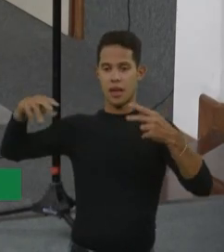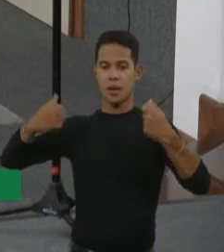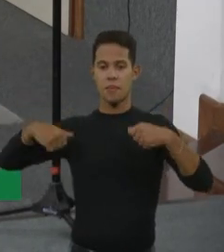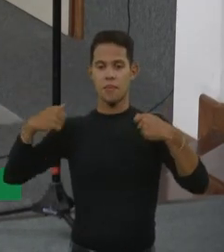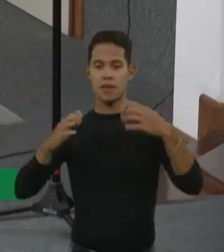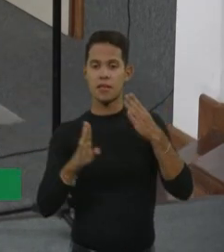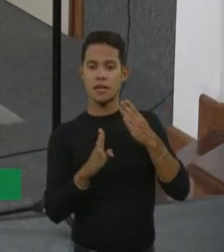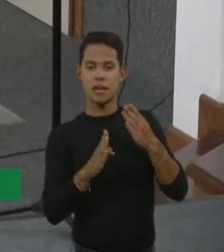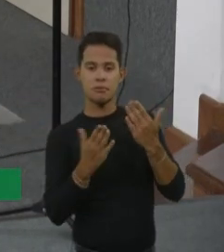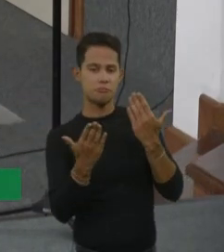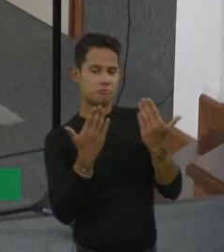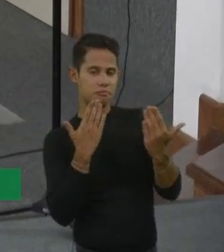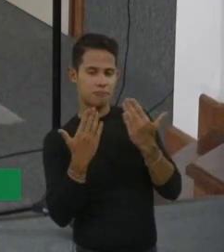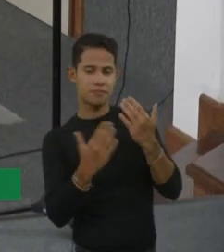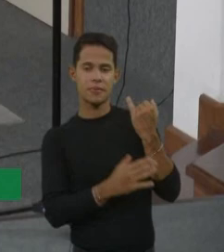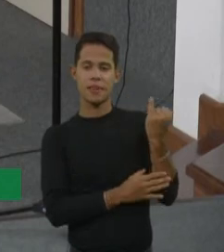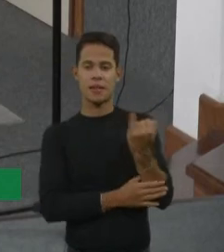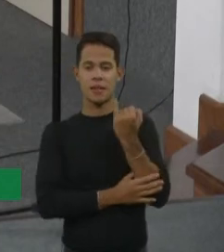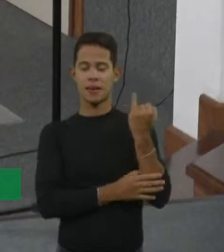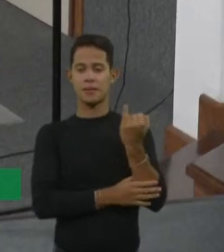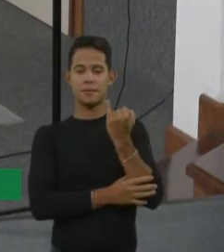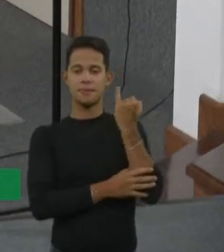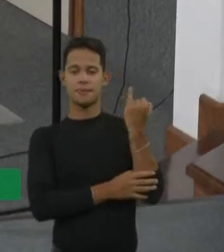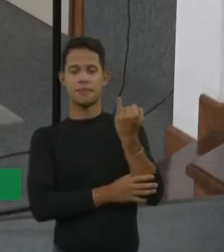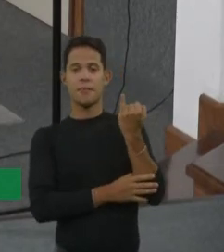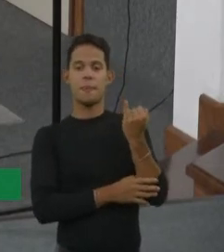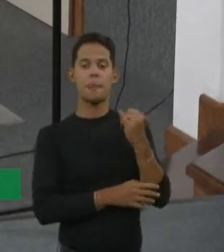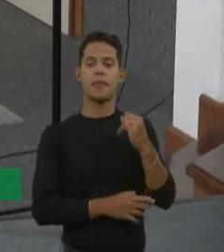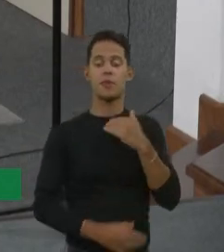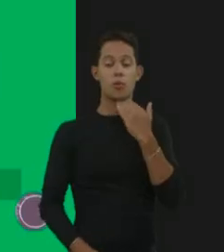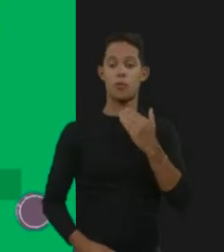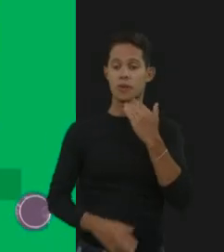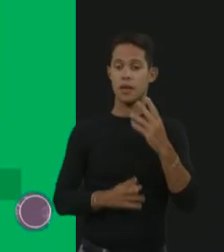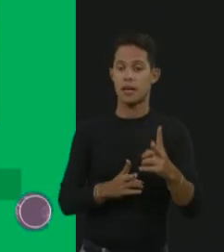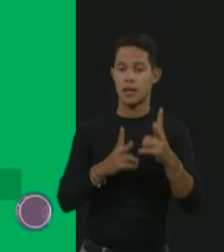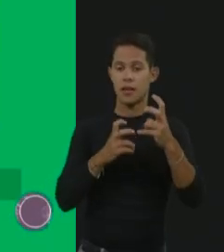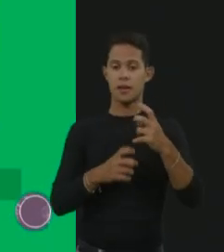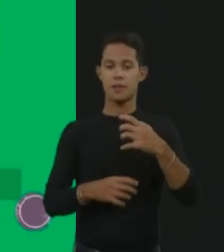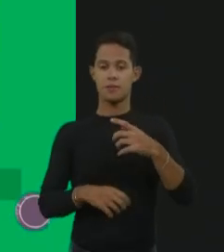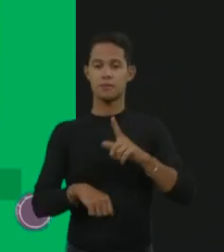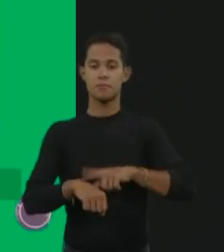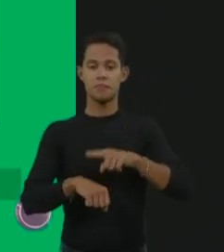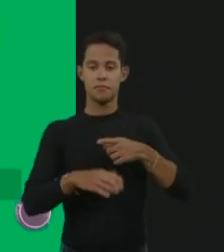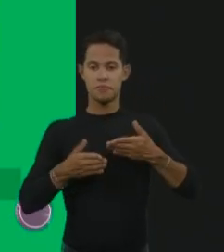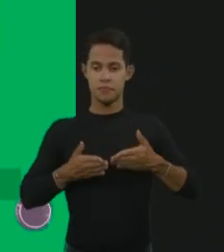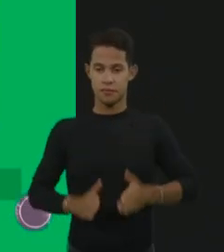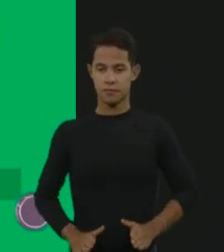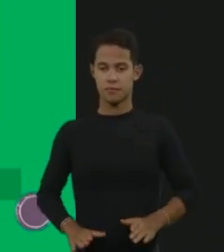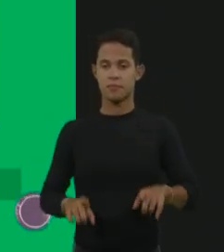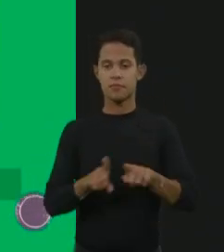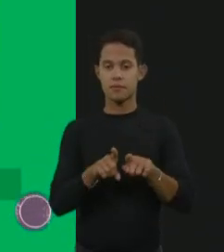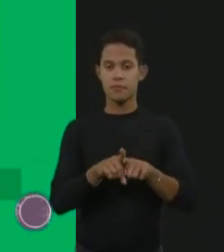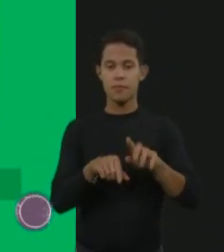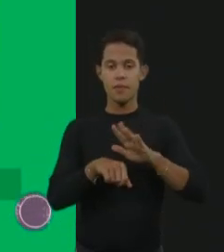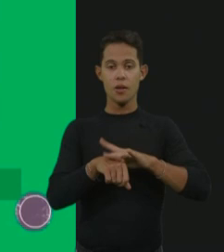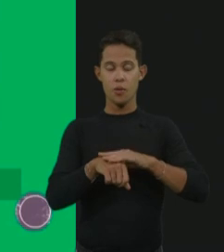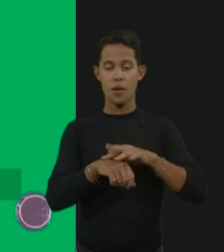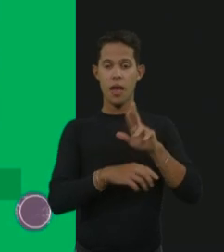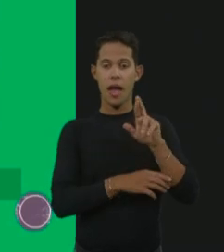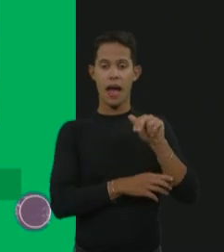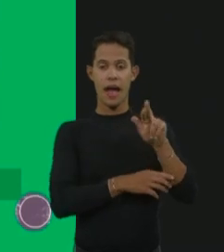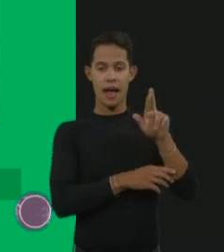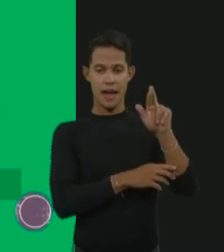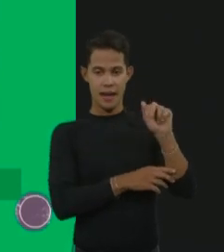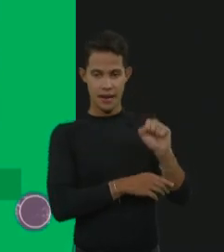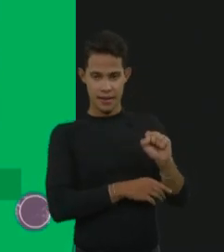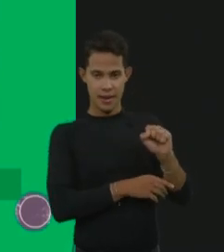importante e que é dificilmente diagnosticada ao nascimento. E quando a gente fala em doenças raras metabólicas, e aqui eu começo a entrar um pouquinho